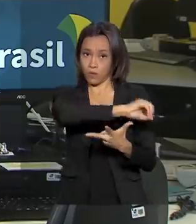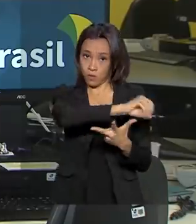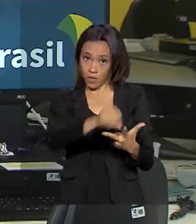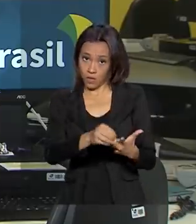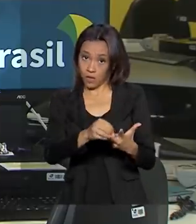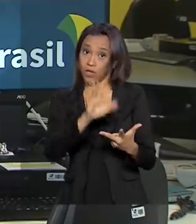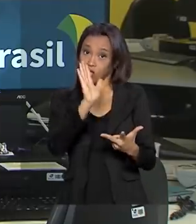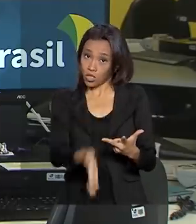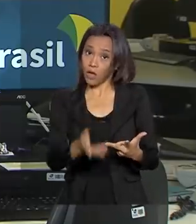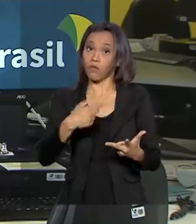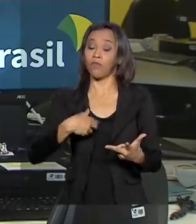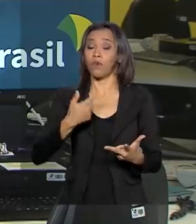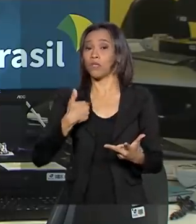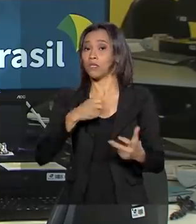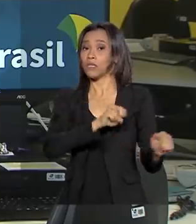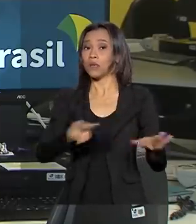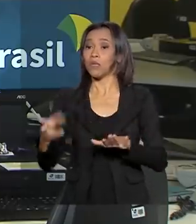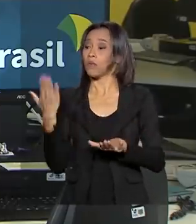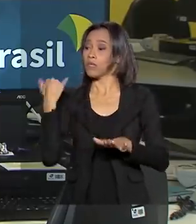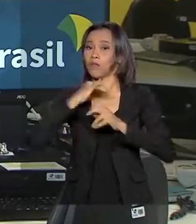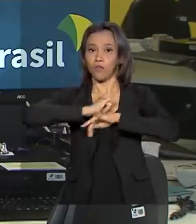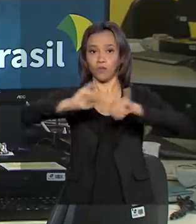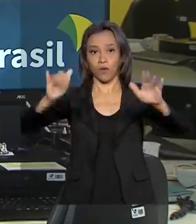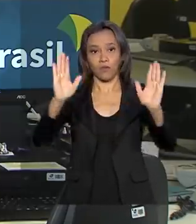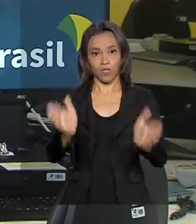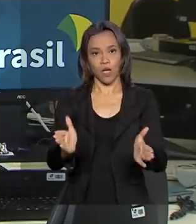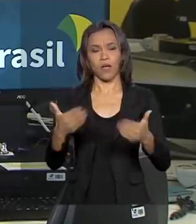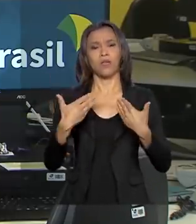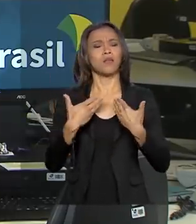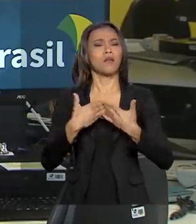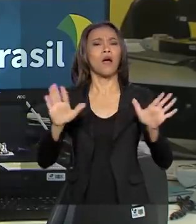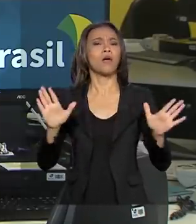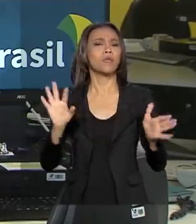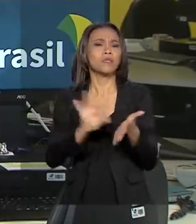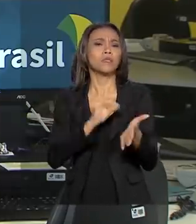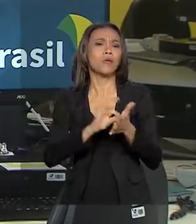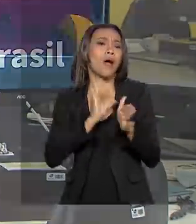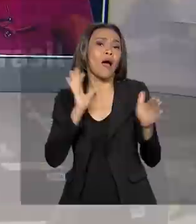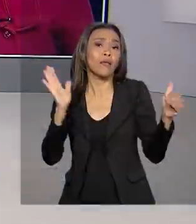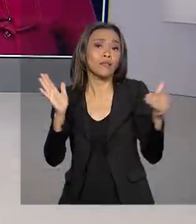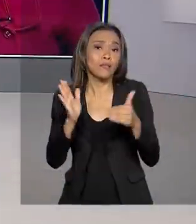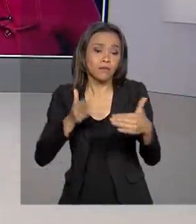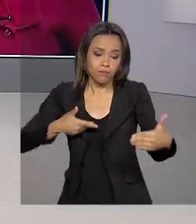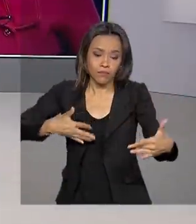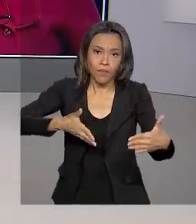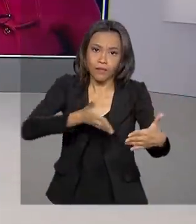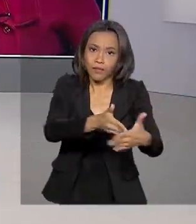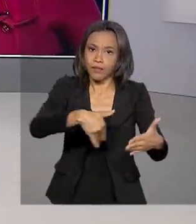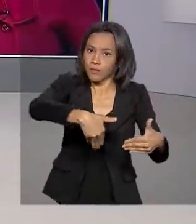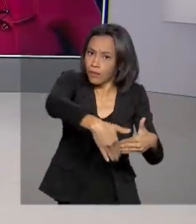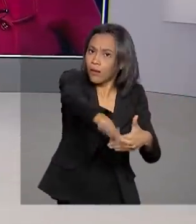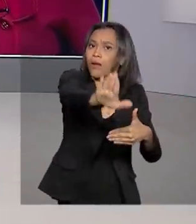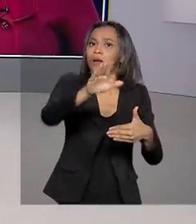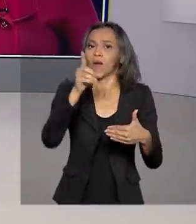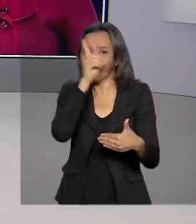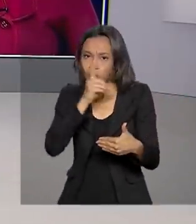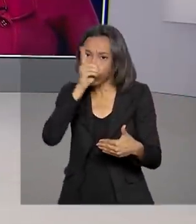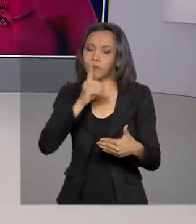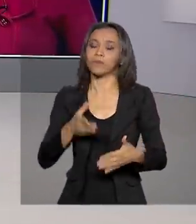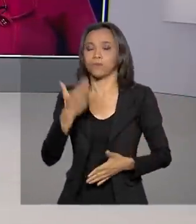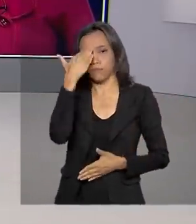E as inscrições ficam abertas até o próximo domingo. Voltamos contigo, Renata. Obrigada, Alessandra, pelas suas informações.